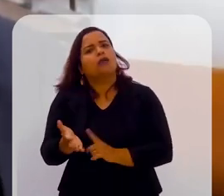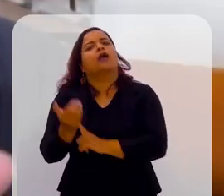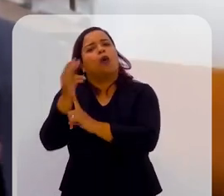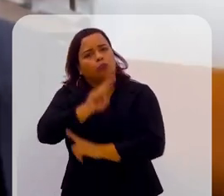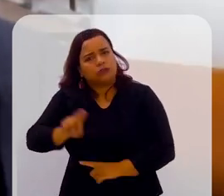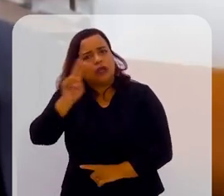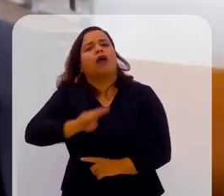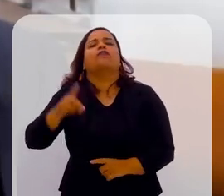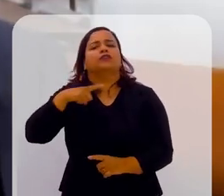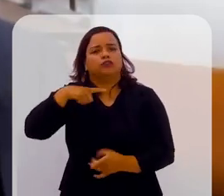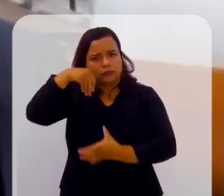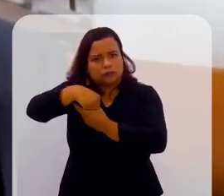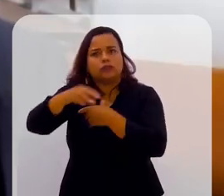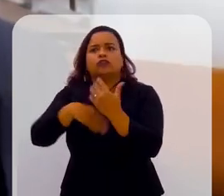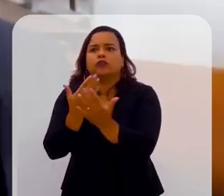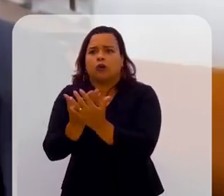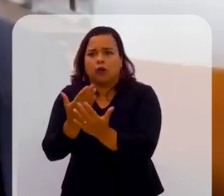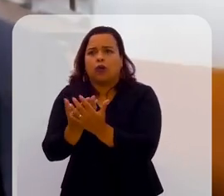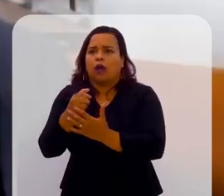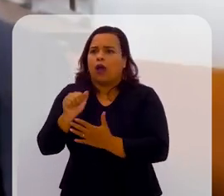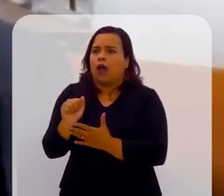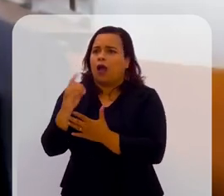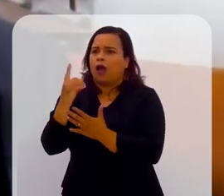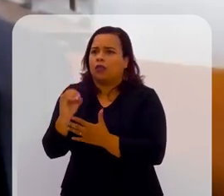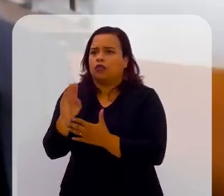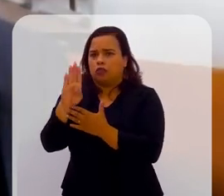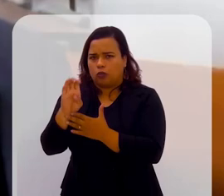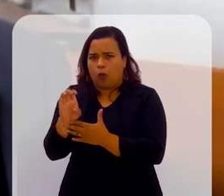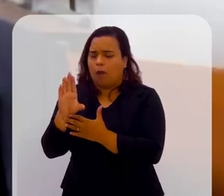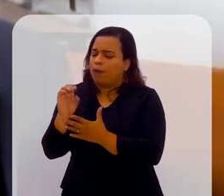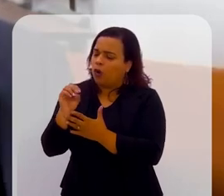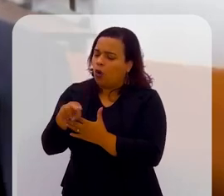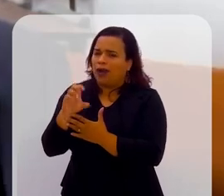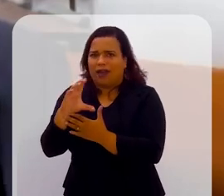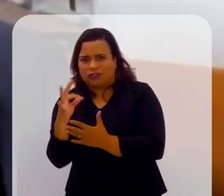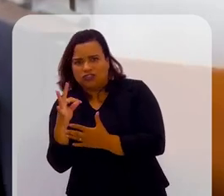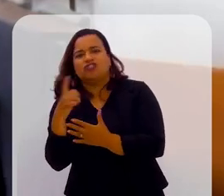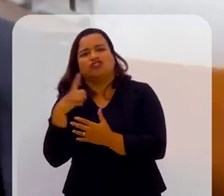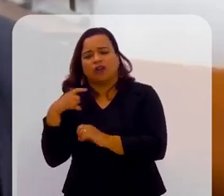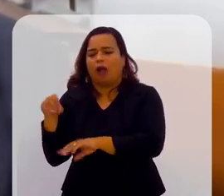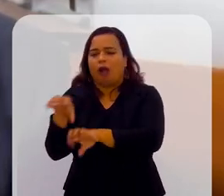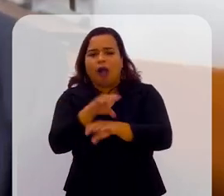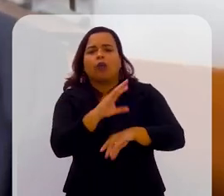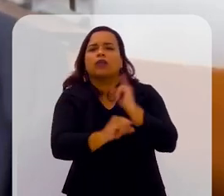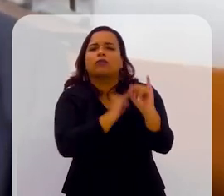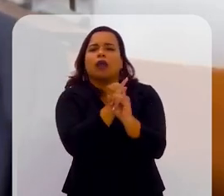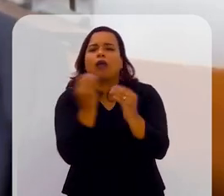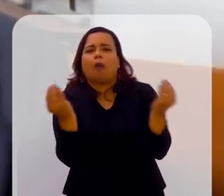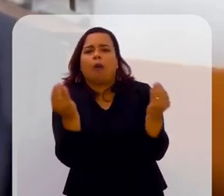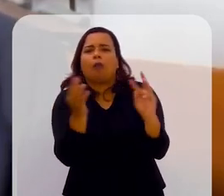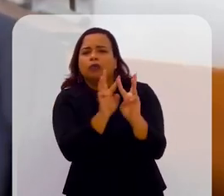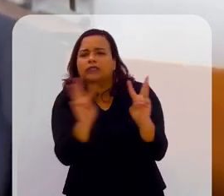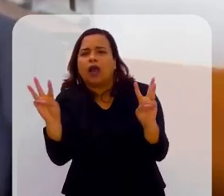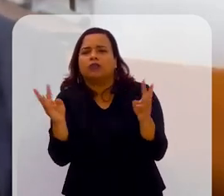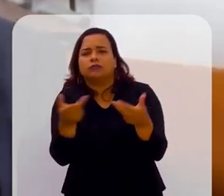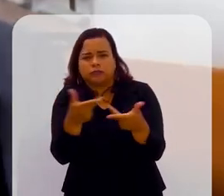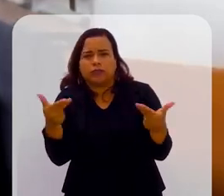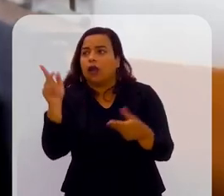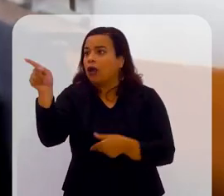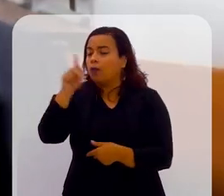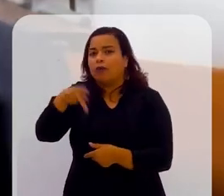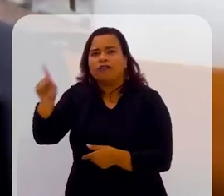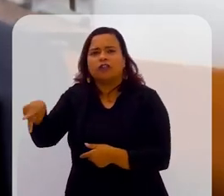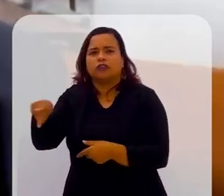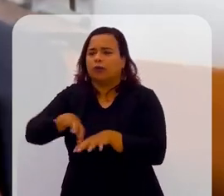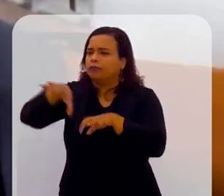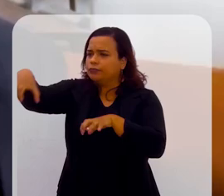nenhum Zoom, mas a gente usava uma solução chamada Adobe Connect, e a gente tinha aula de internet. Então, o professor podia estar em qualquer cidade, o